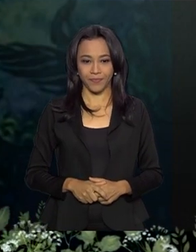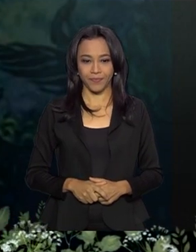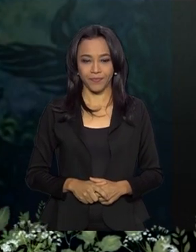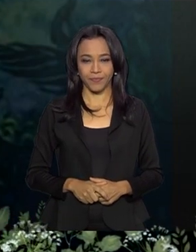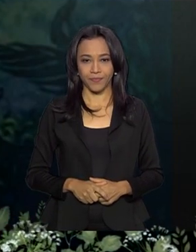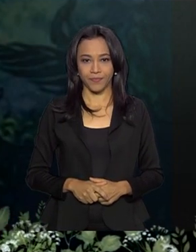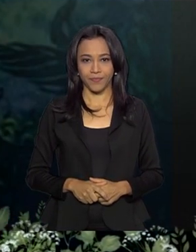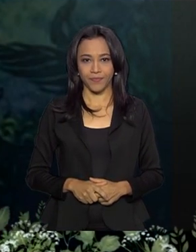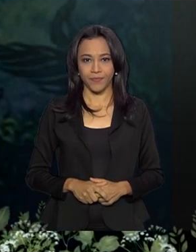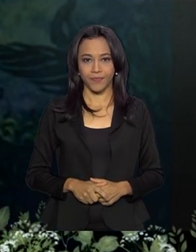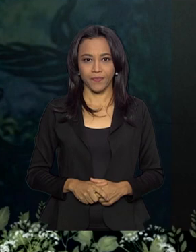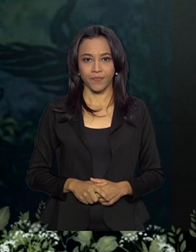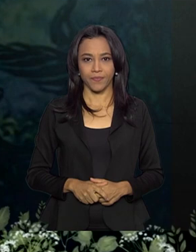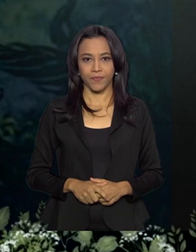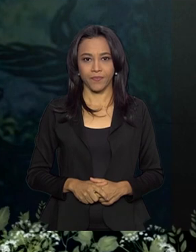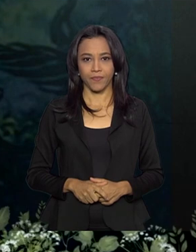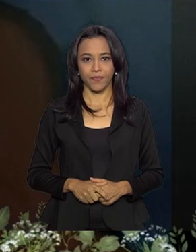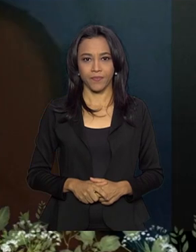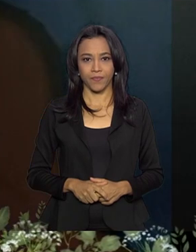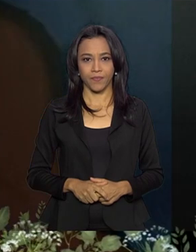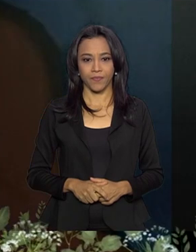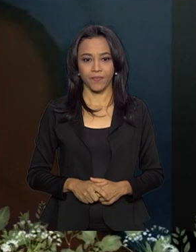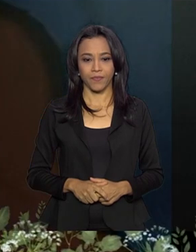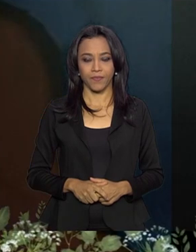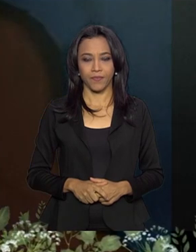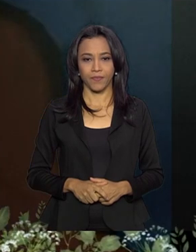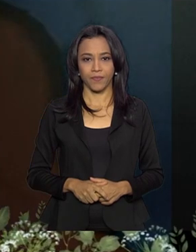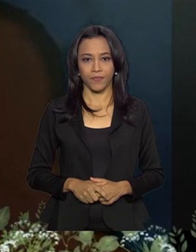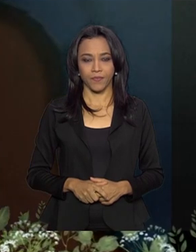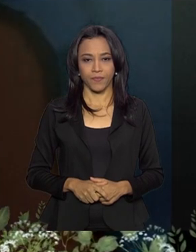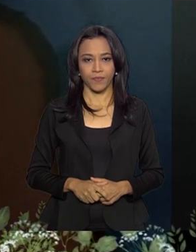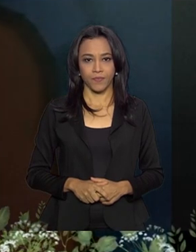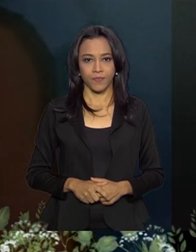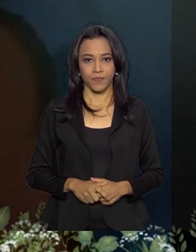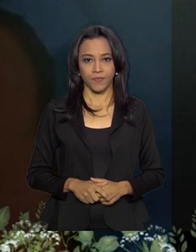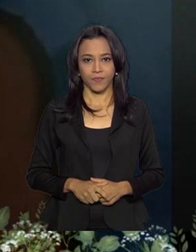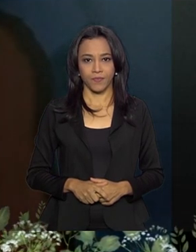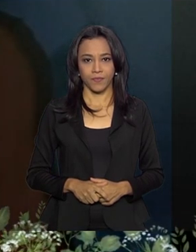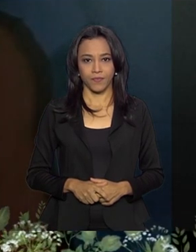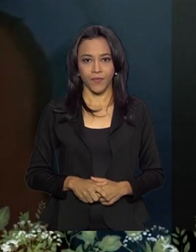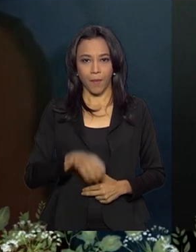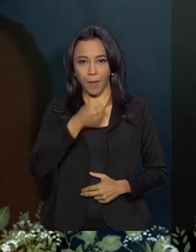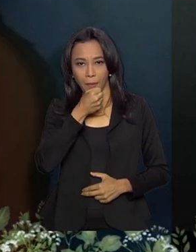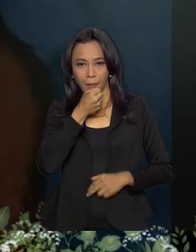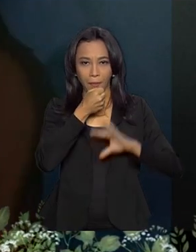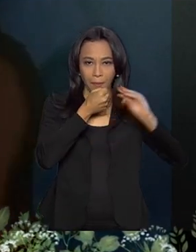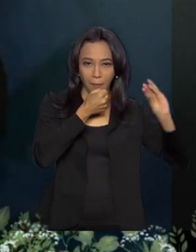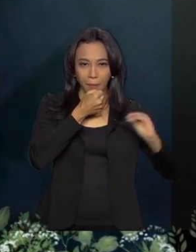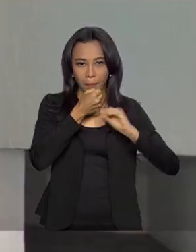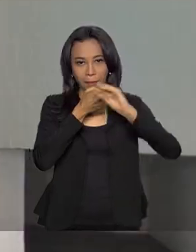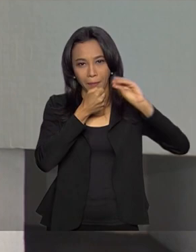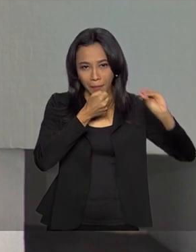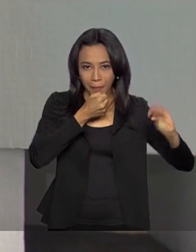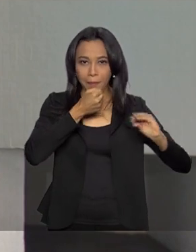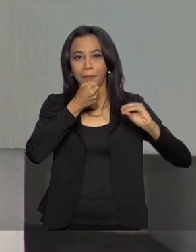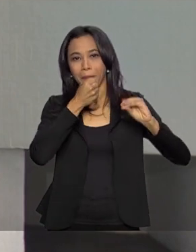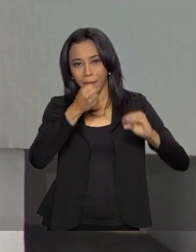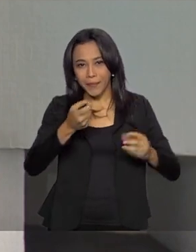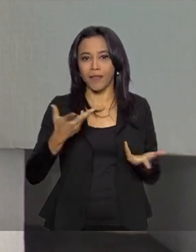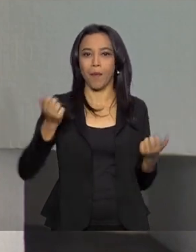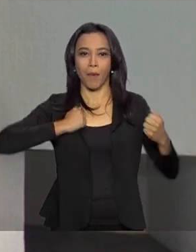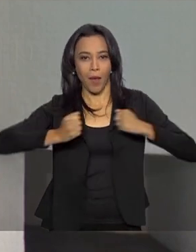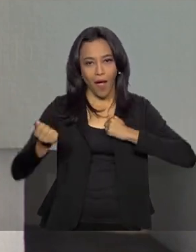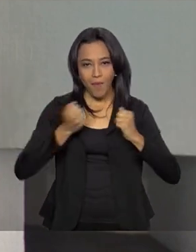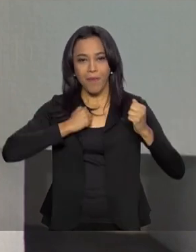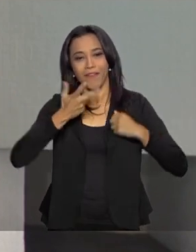todo mal, não há razão para chorar. Então, isso